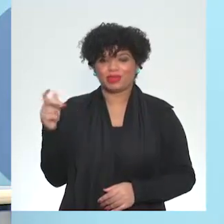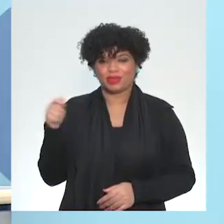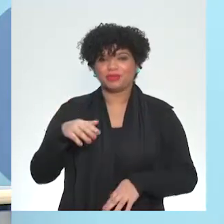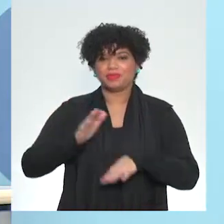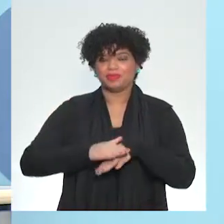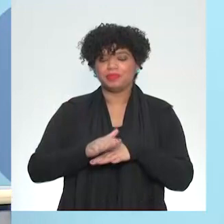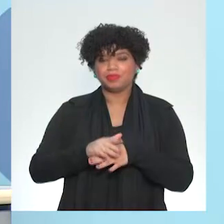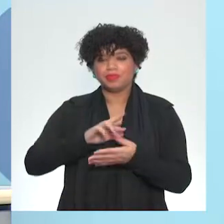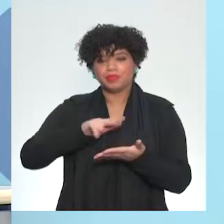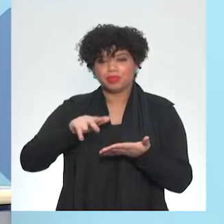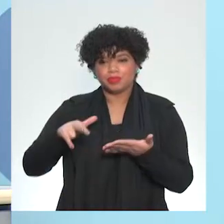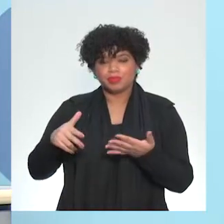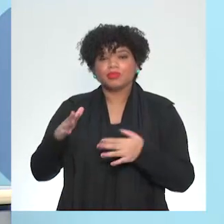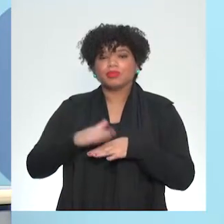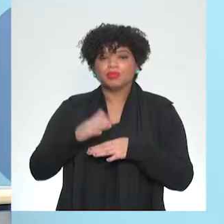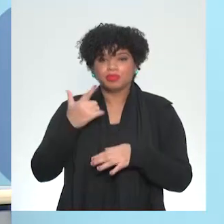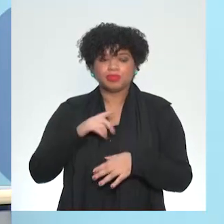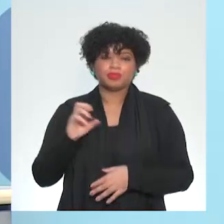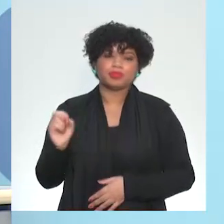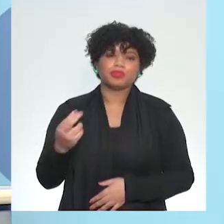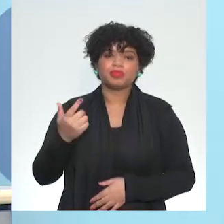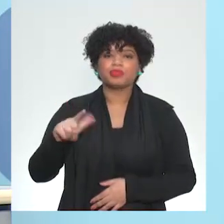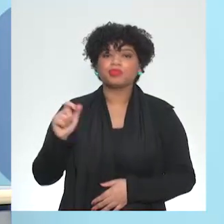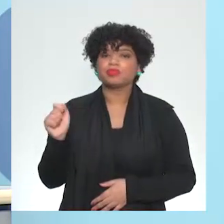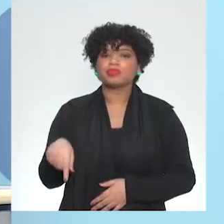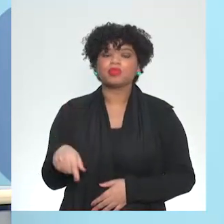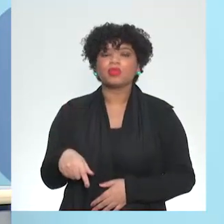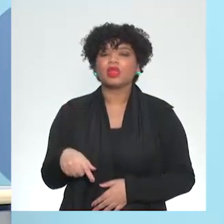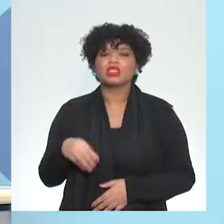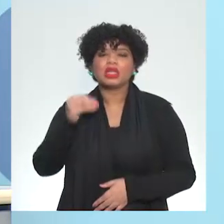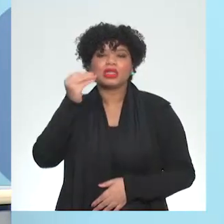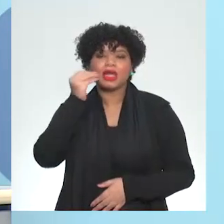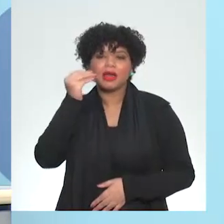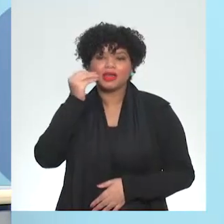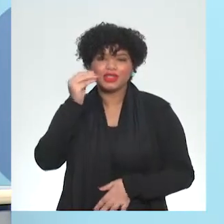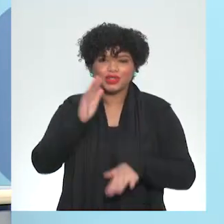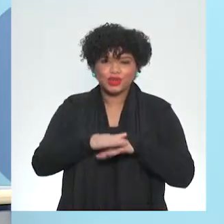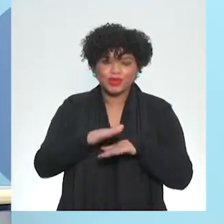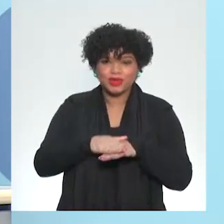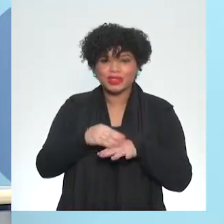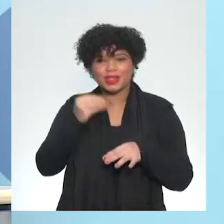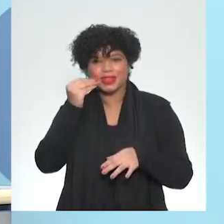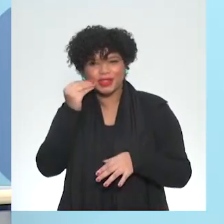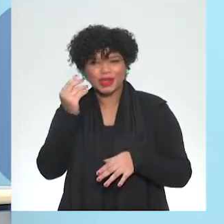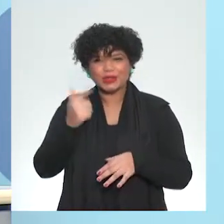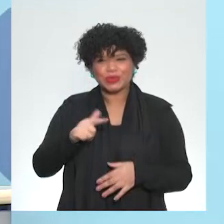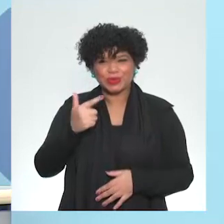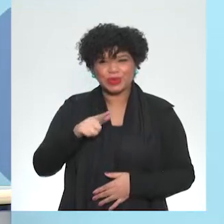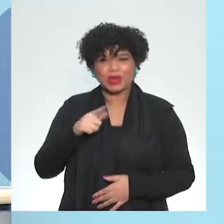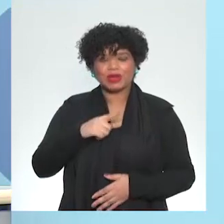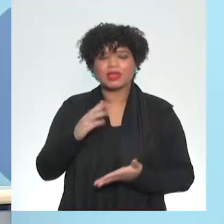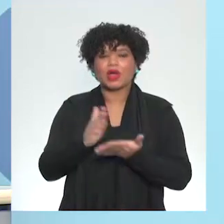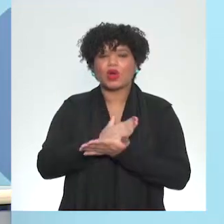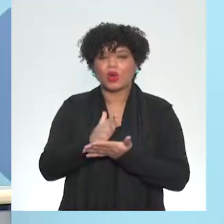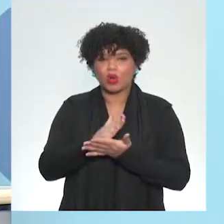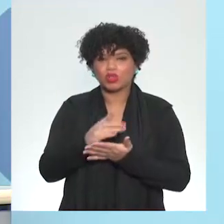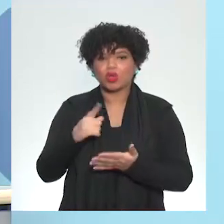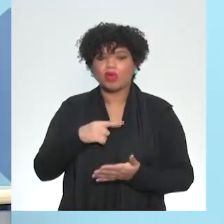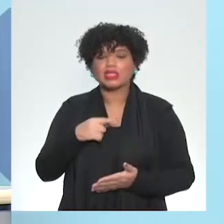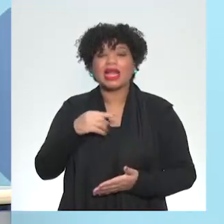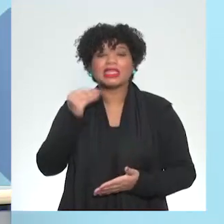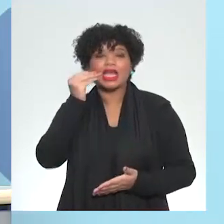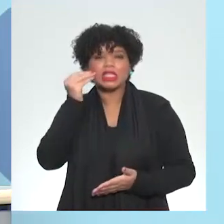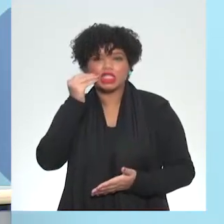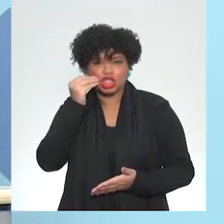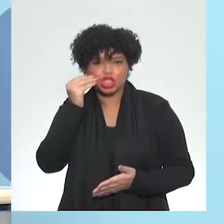código e diversas outras coisas. Ou você pode só fazer testes ali, testar essas coisas em alguns emuladores.